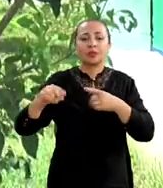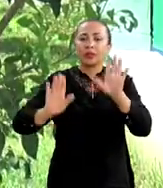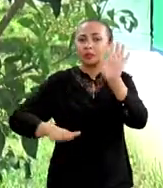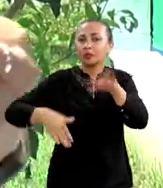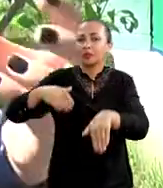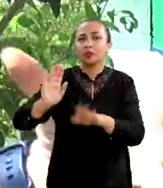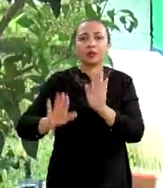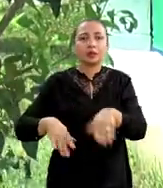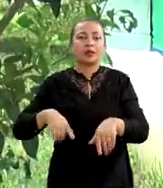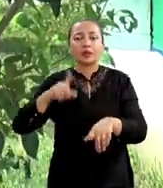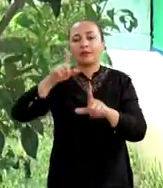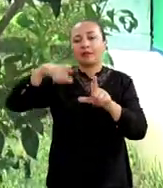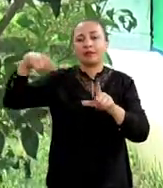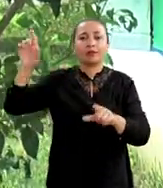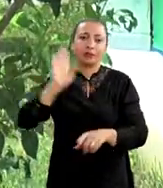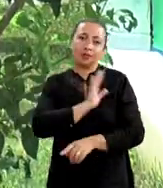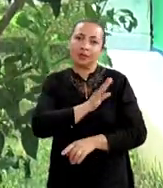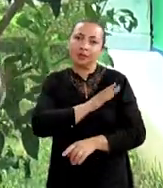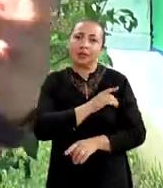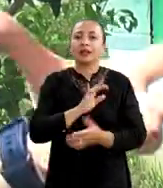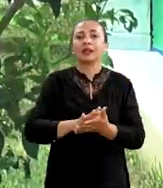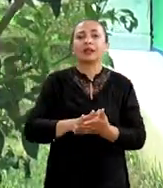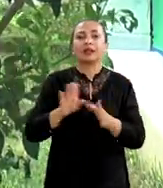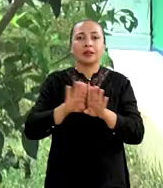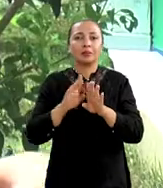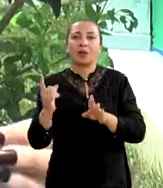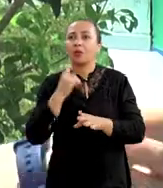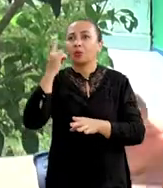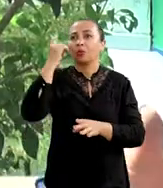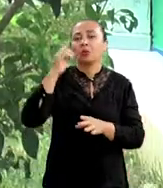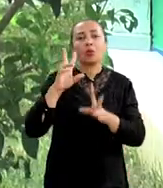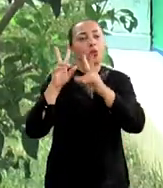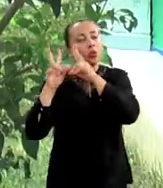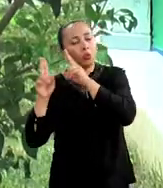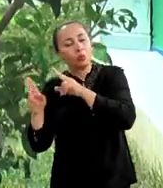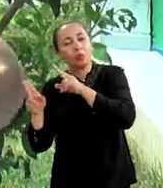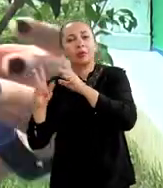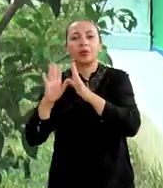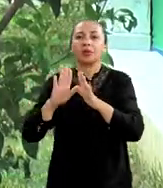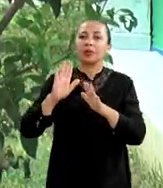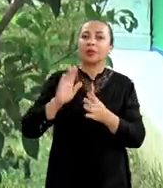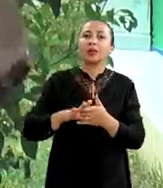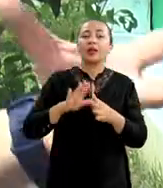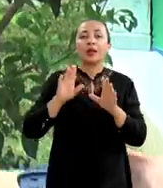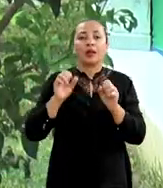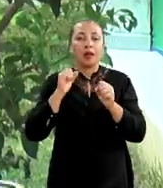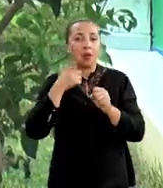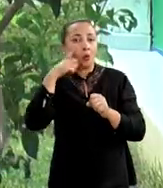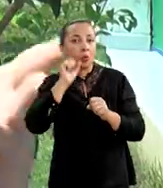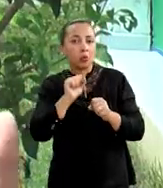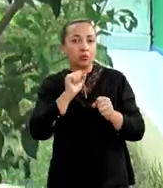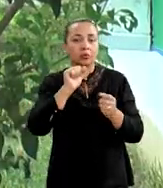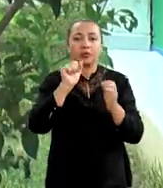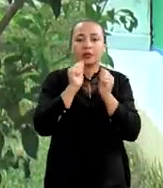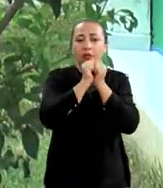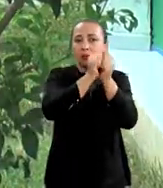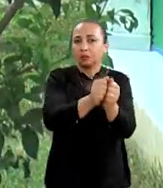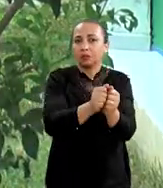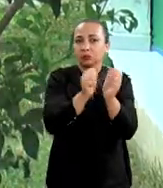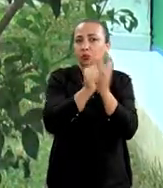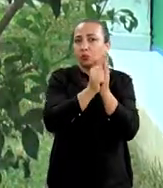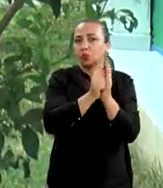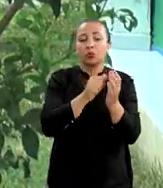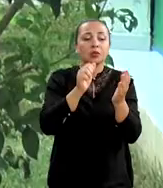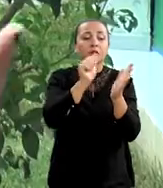marcha, variabilidade de frequência cardíaca, questões de noctúria, frequência urinária noturna, passos, sono. Então, eu consigo fazer esse